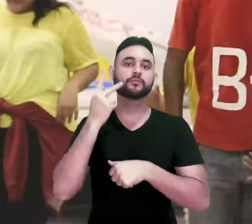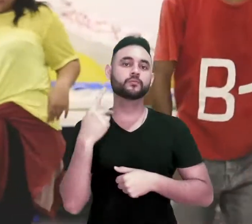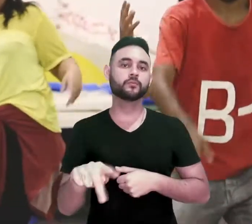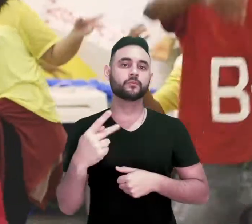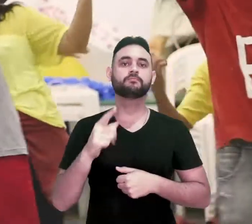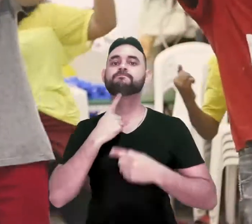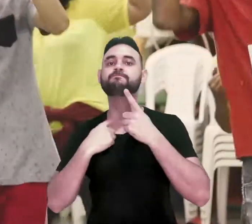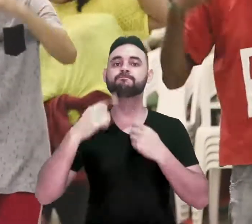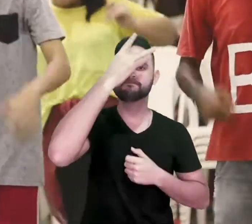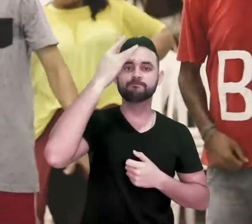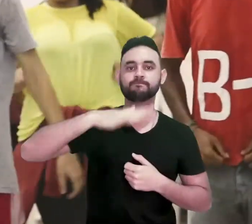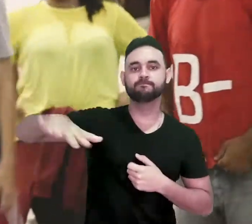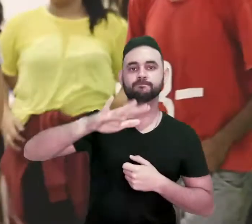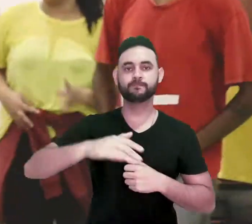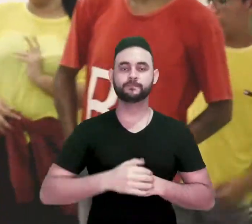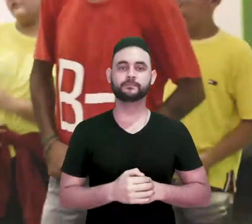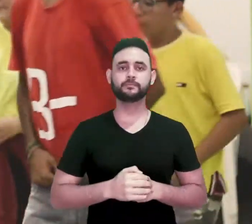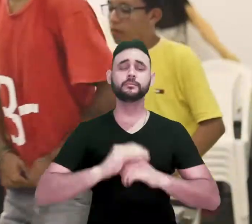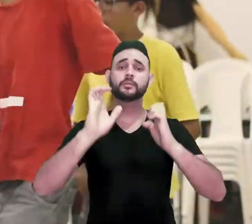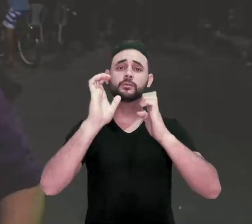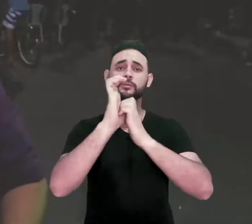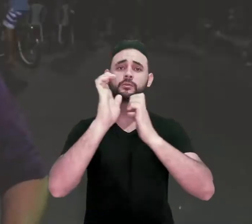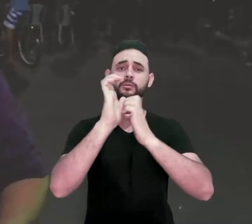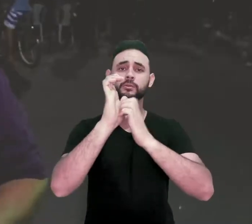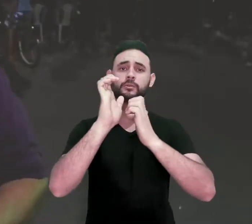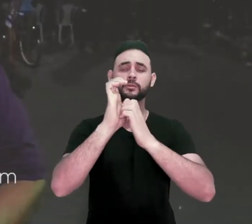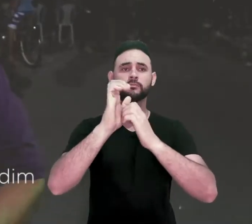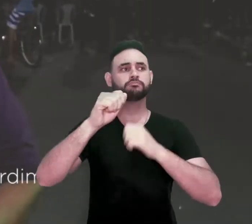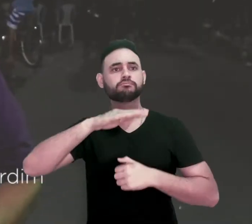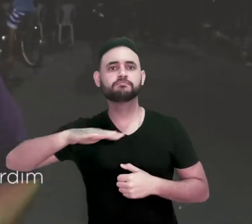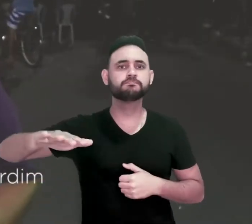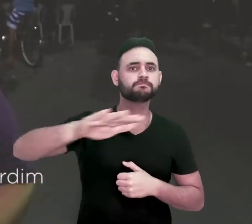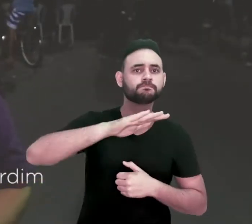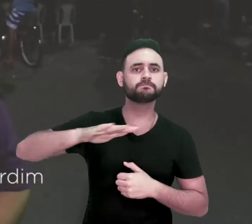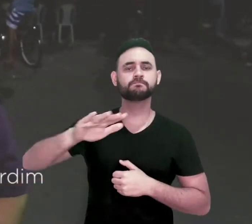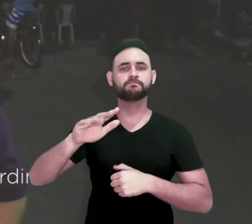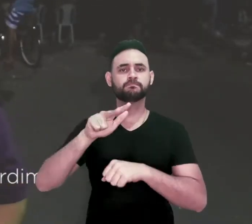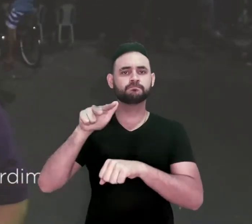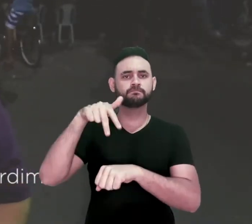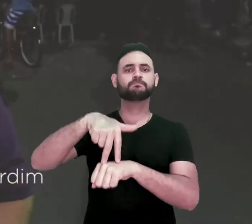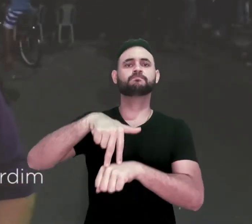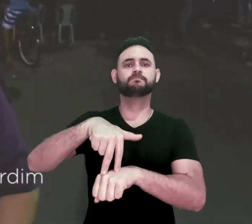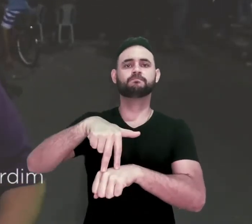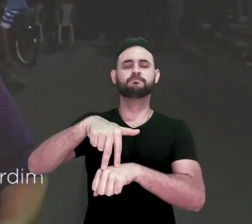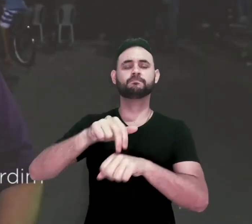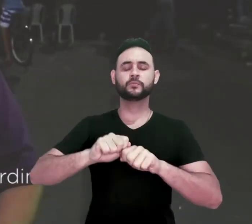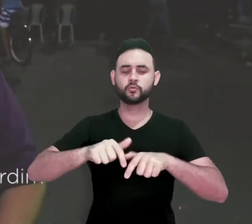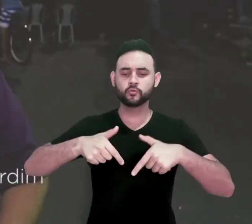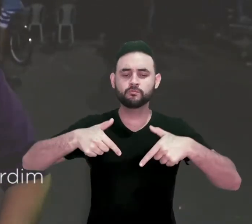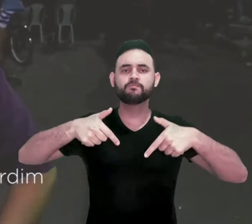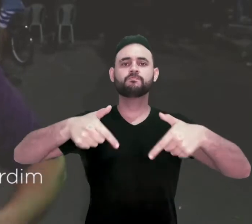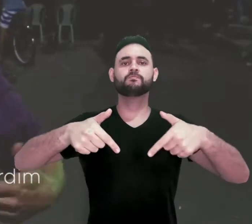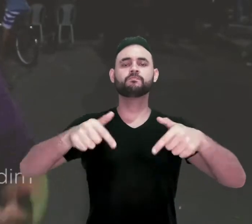desejo popular. O Centro Cultural Bom Jardim é um espaço de resistência, de